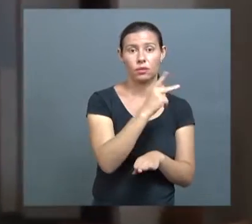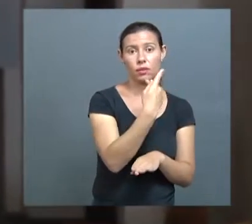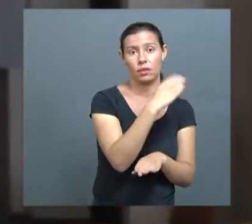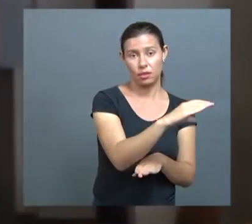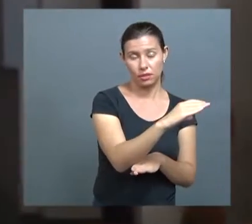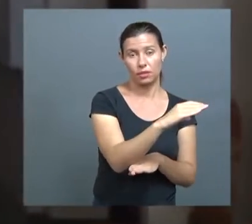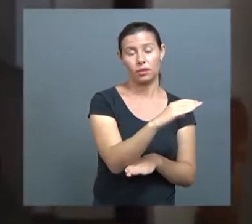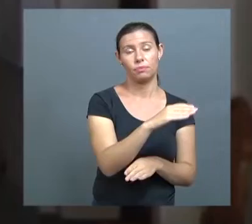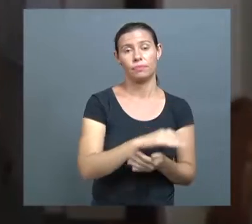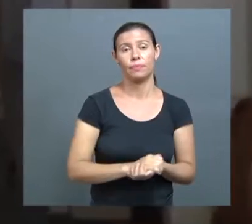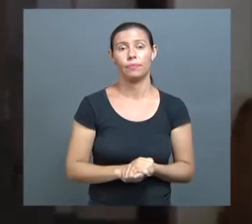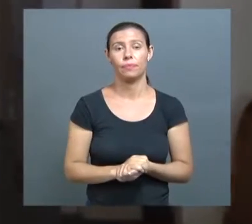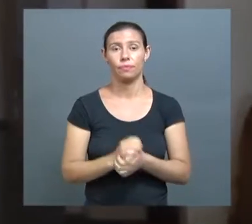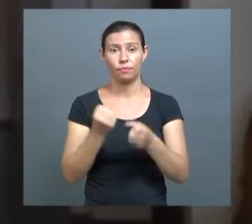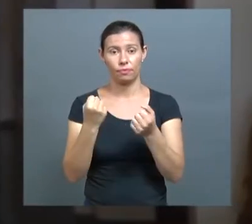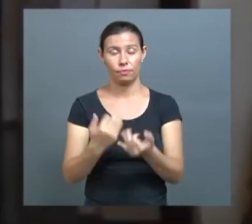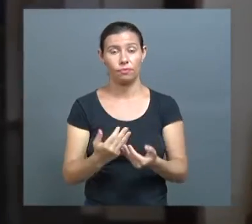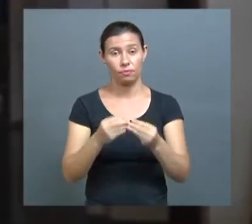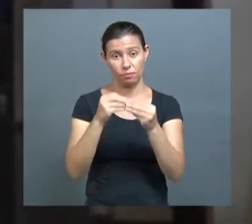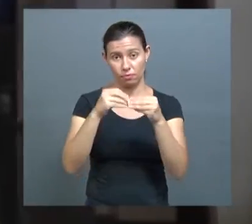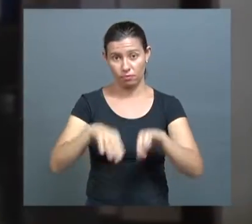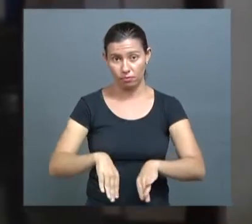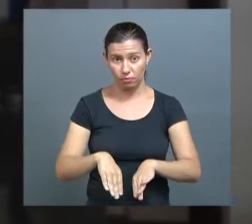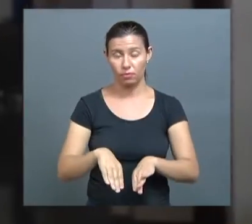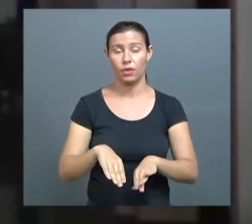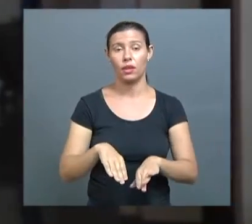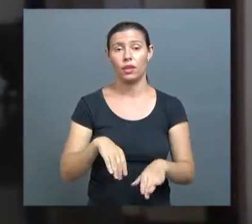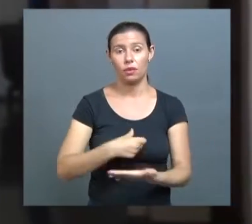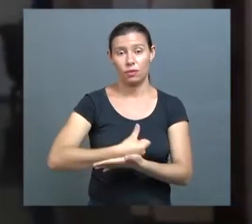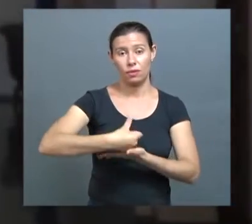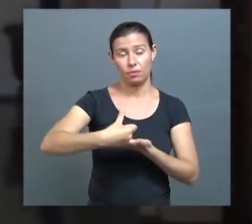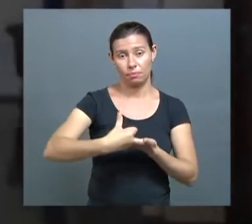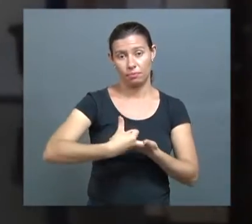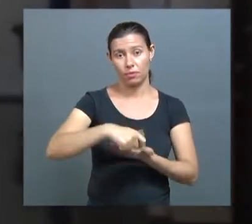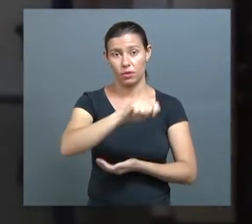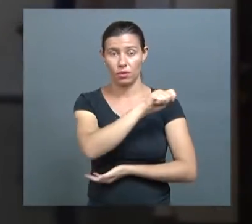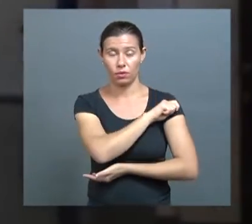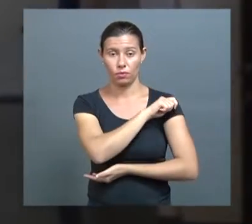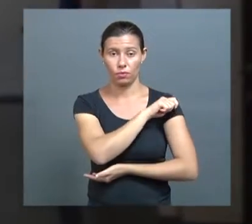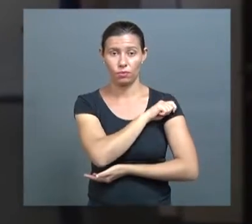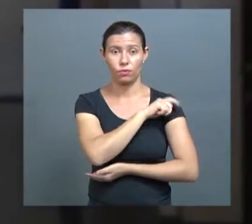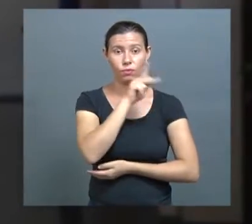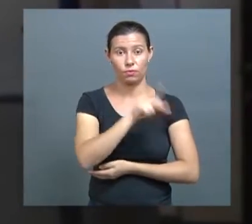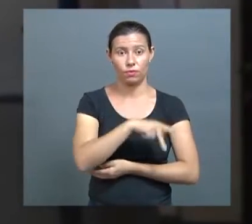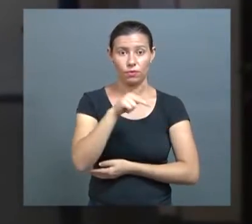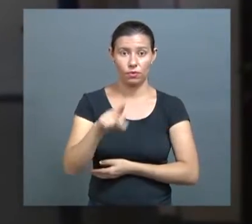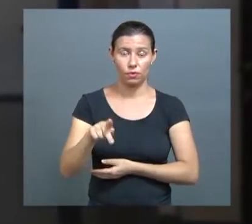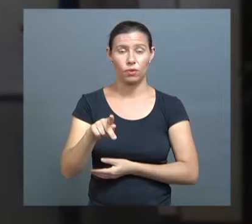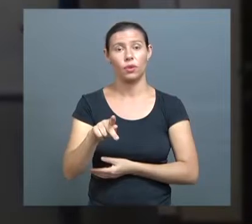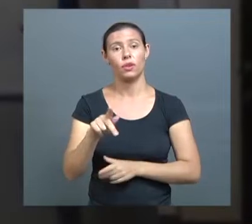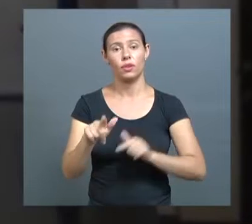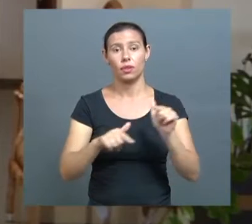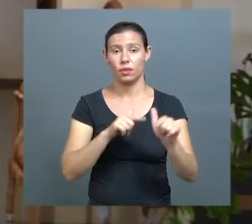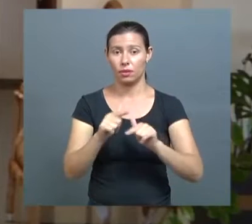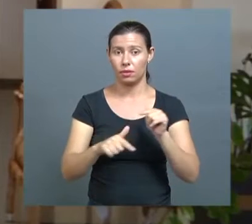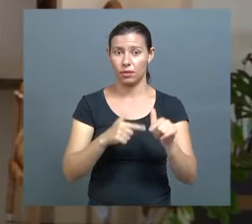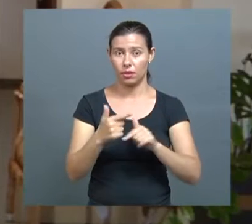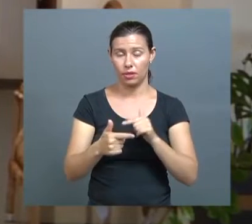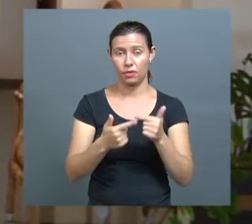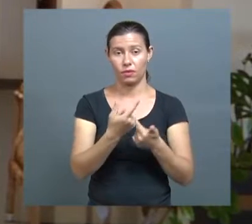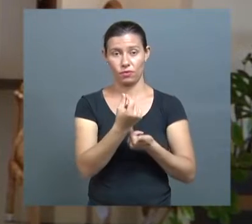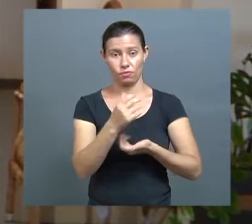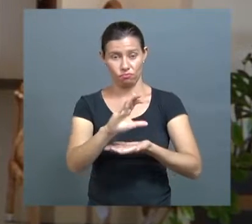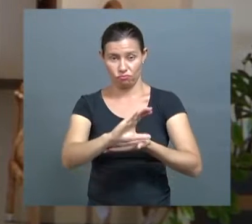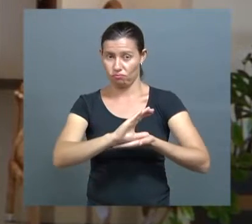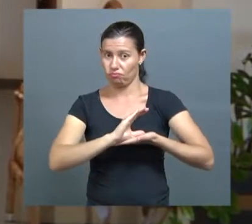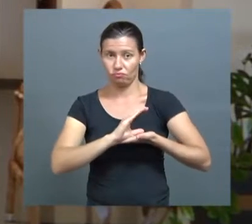conta que, para não prejudicar o semestre dos alunos, os docentes trabalharam em plantões sem receber o adicional. Em setembro,